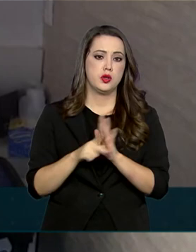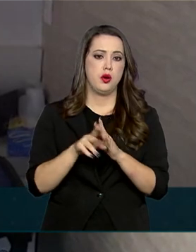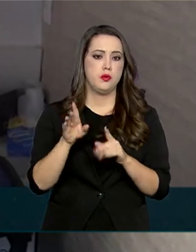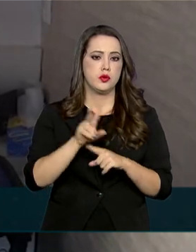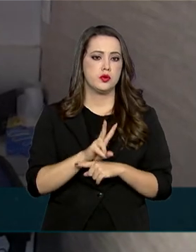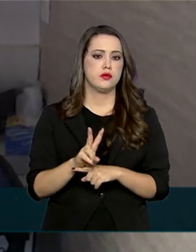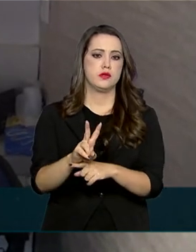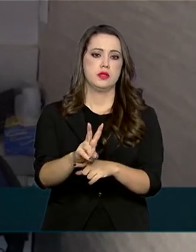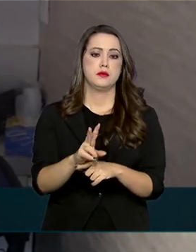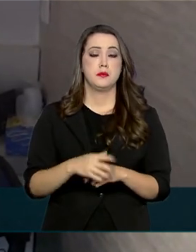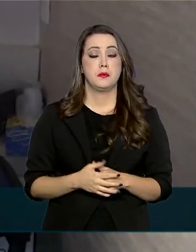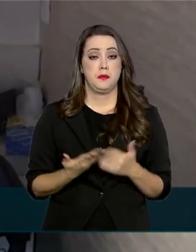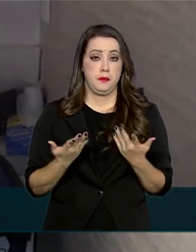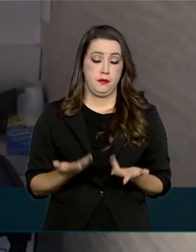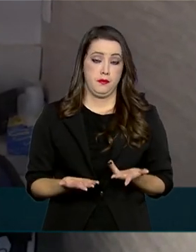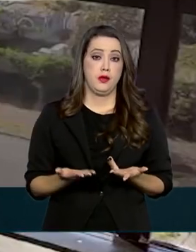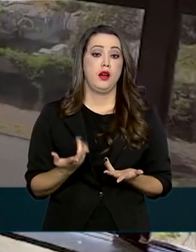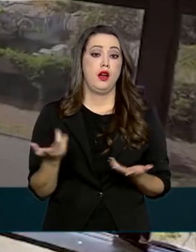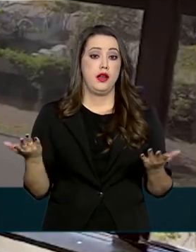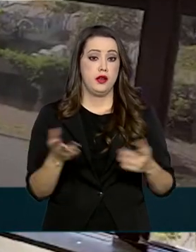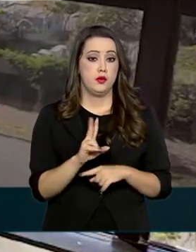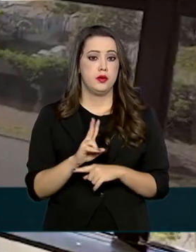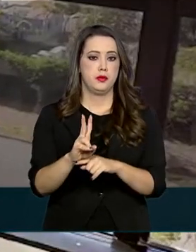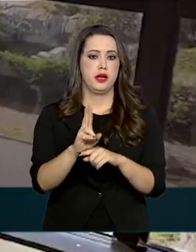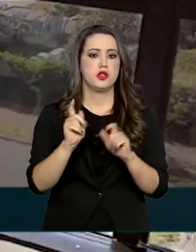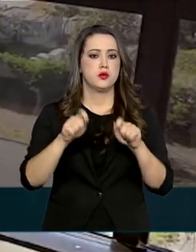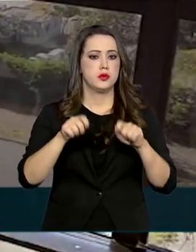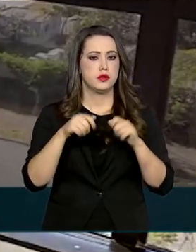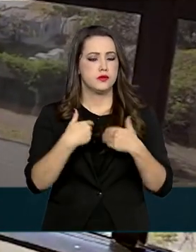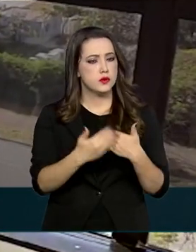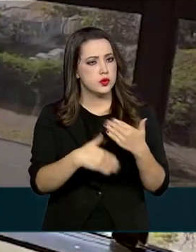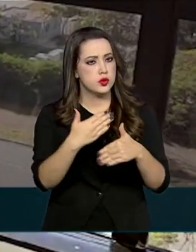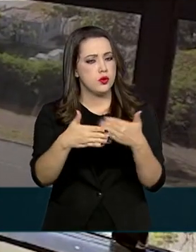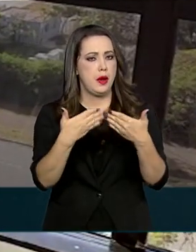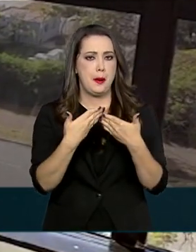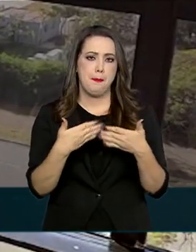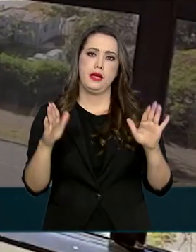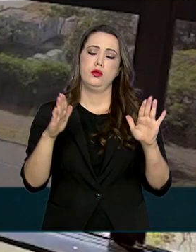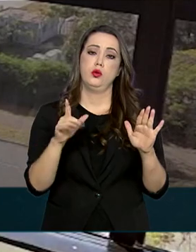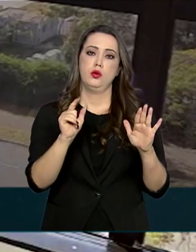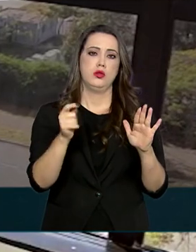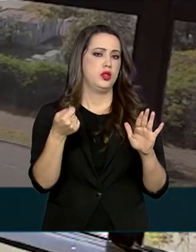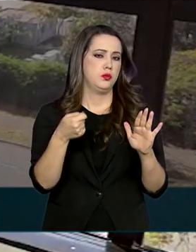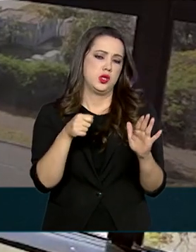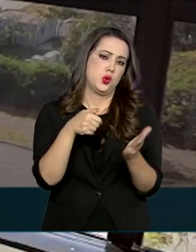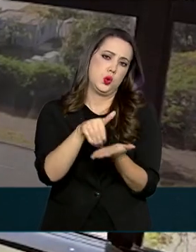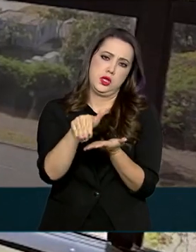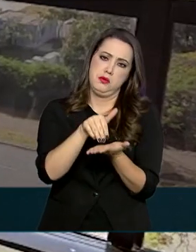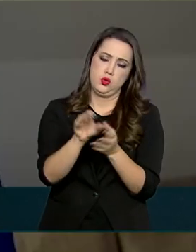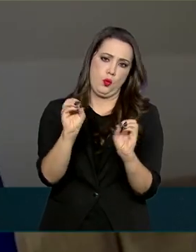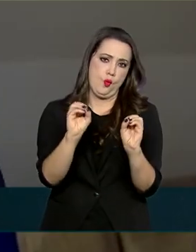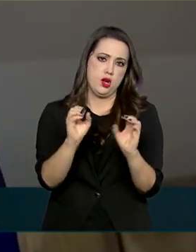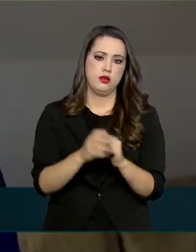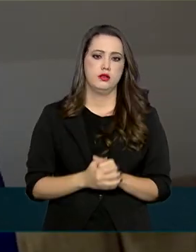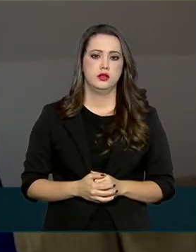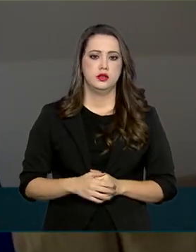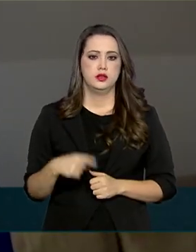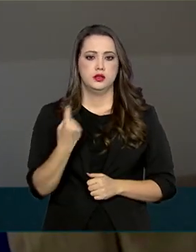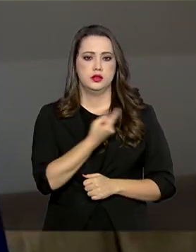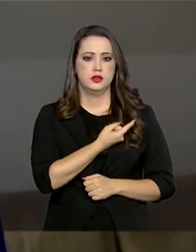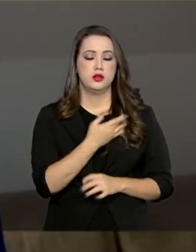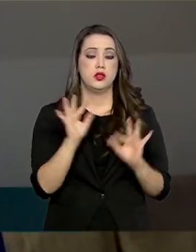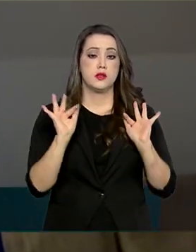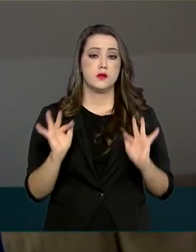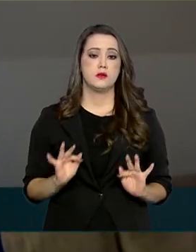financiamento. Com o empréstimo, foi possível manter o consultório sem demitir nenhum funcionário. Nós ficamos